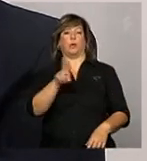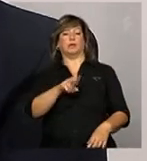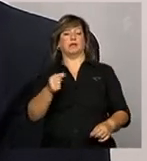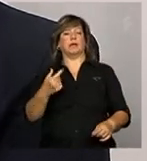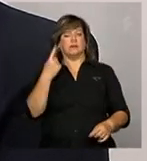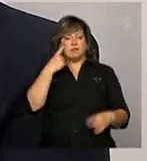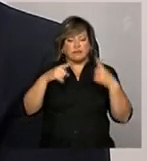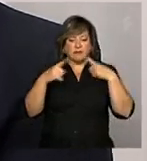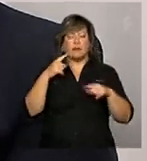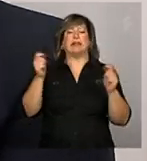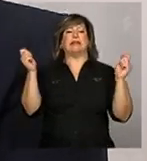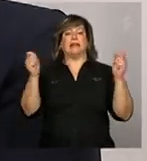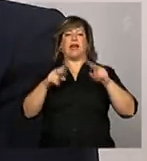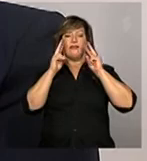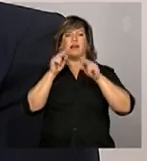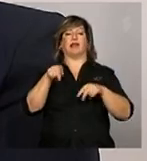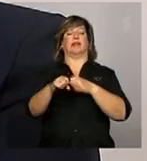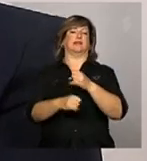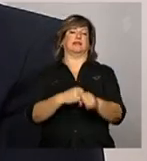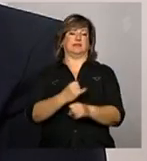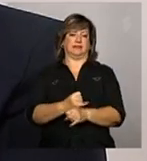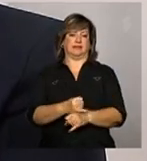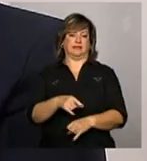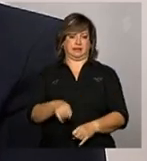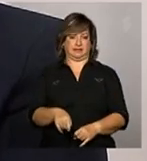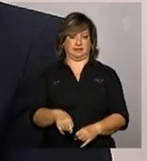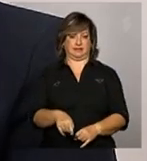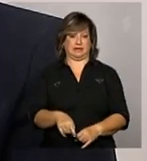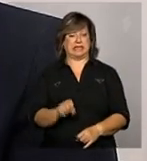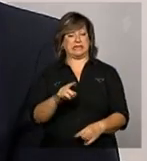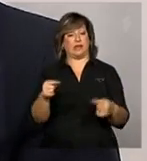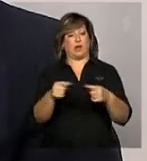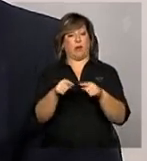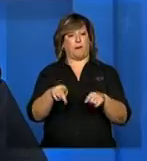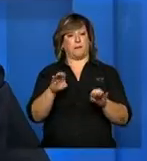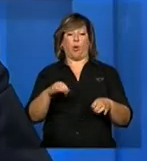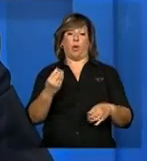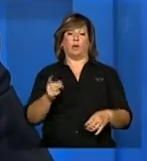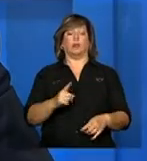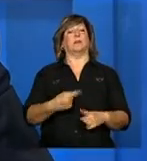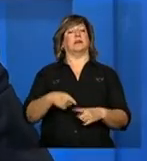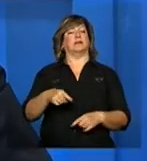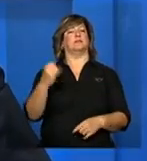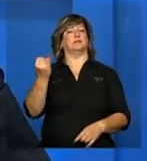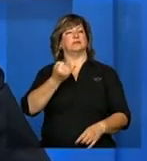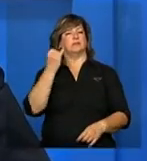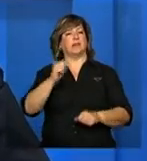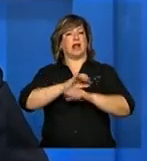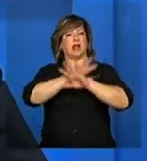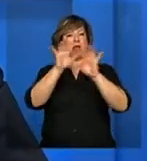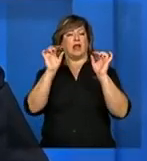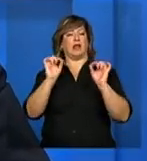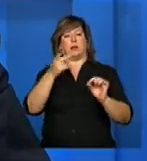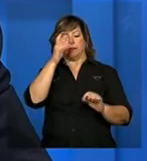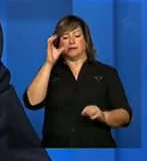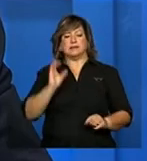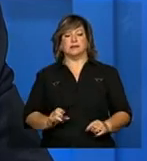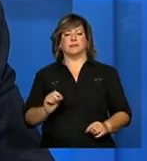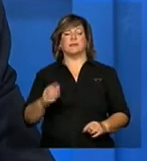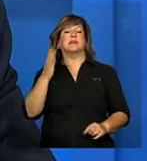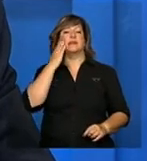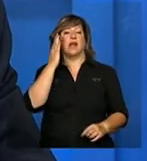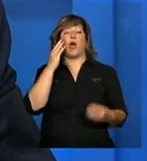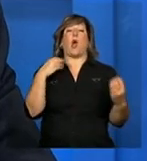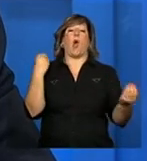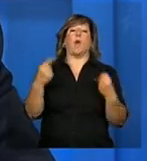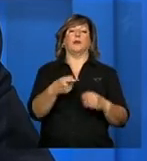qual foi o gasto do gestor e se aquele gasto foi adequado ou não. Isso é super importante, que a transparência é o cidadão poder saber como o seu